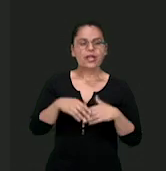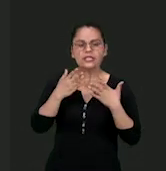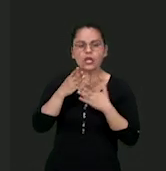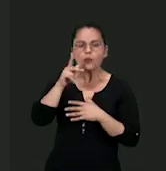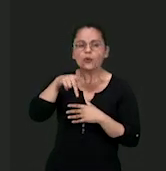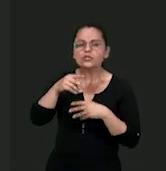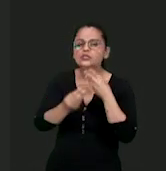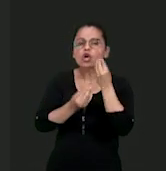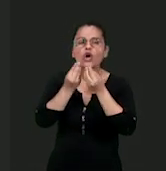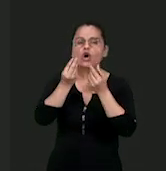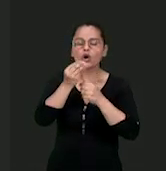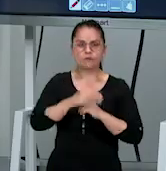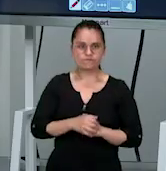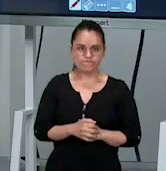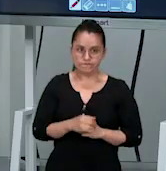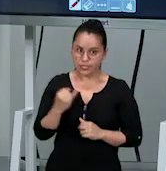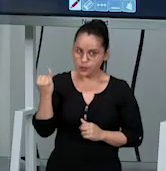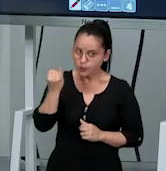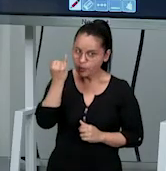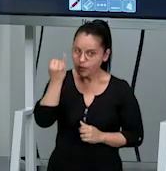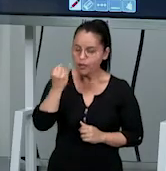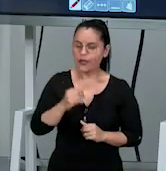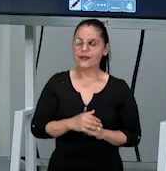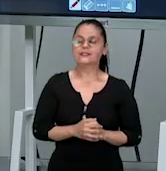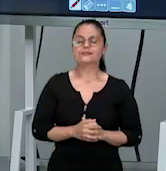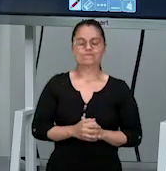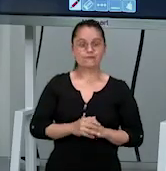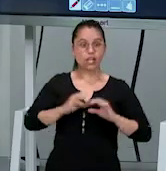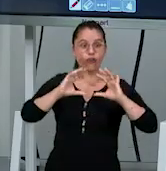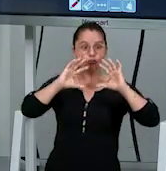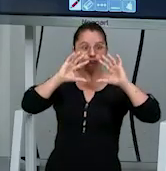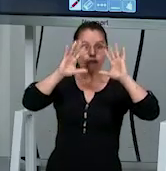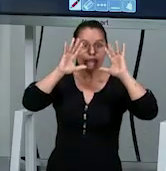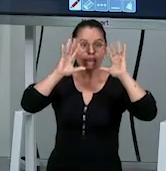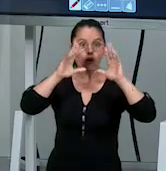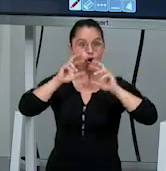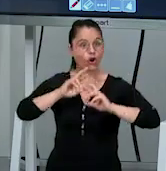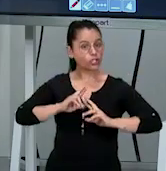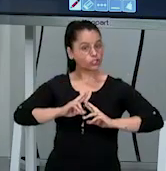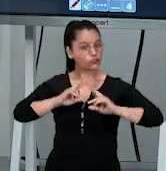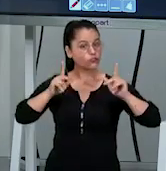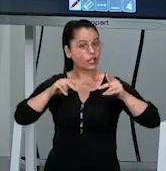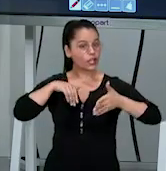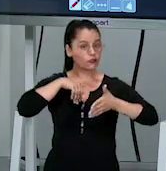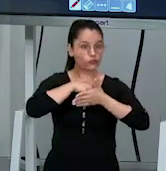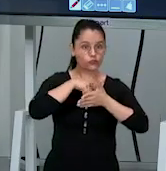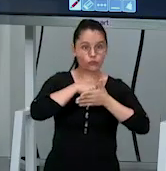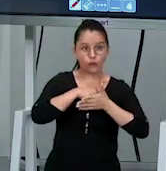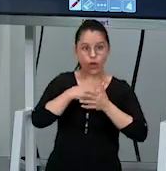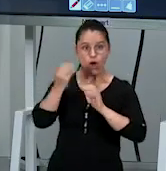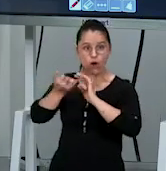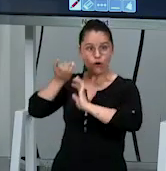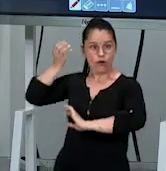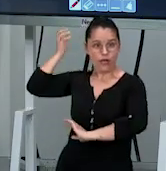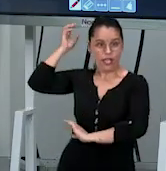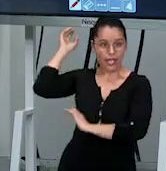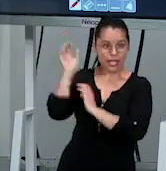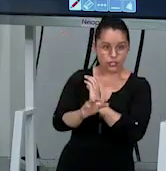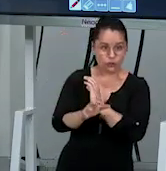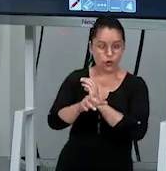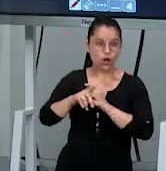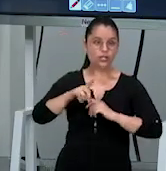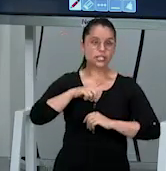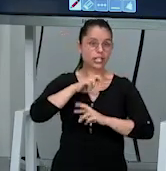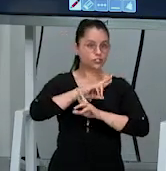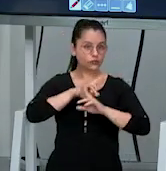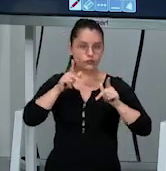Pontuação no vôleibol. Isso é importante também. O vôleibol diferente ali do futsal, do handball, que eu sei lá, o futsal tem dois tempos de 20, o